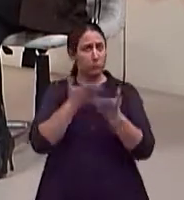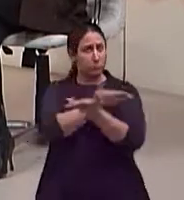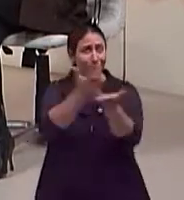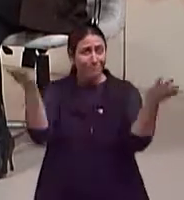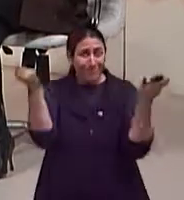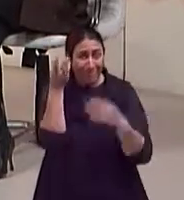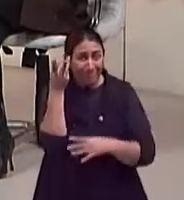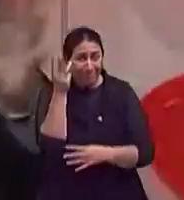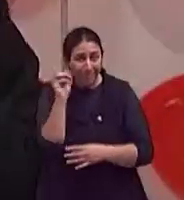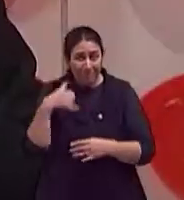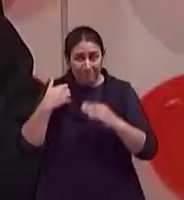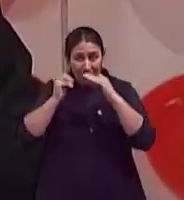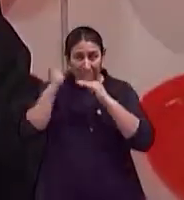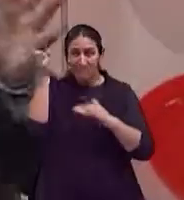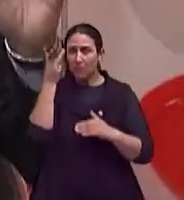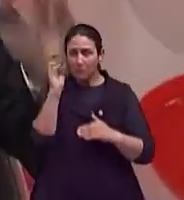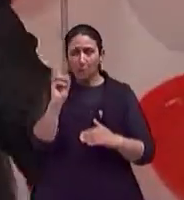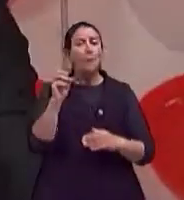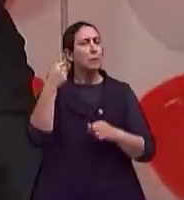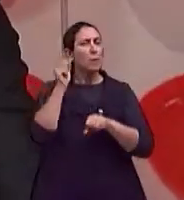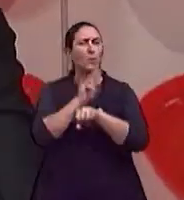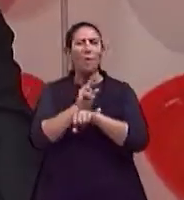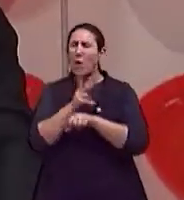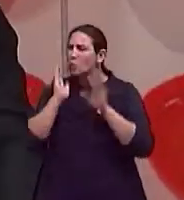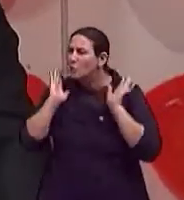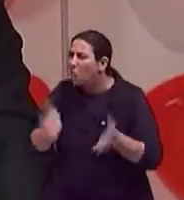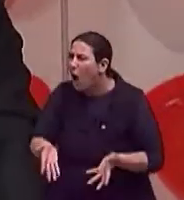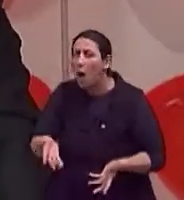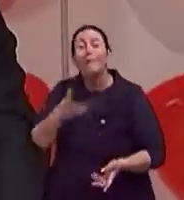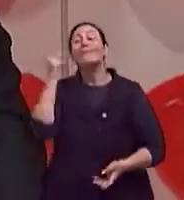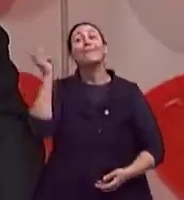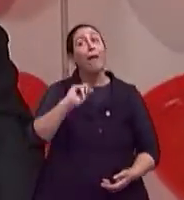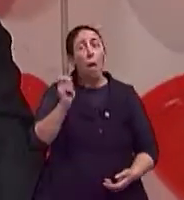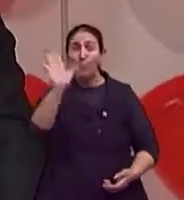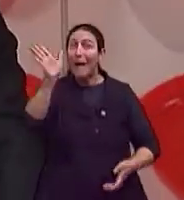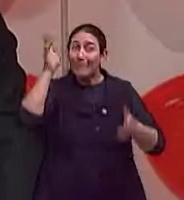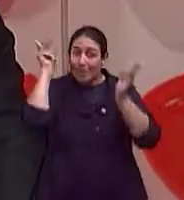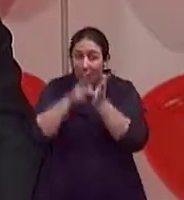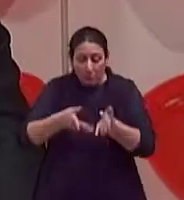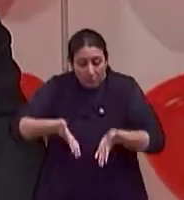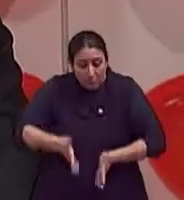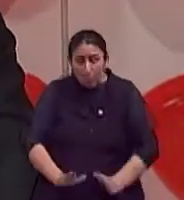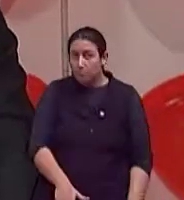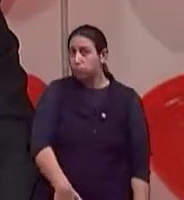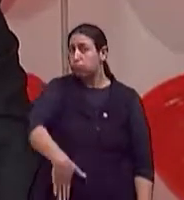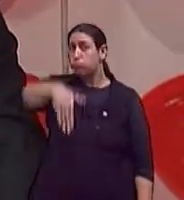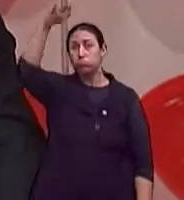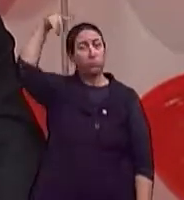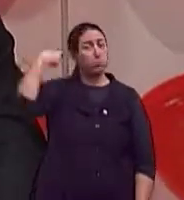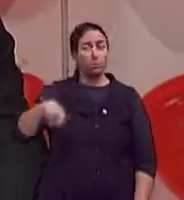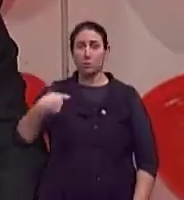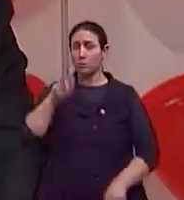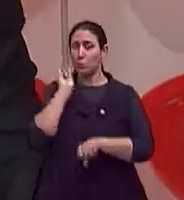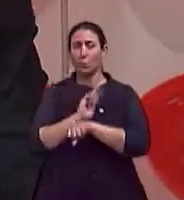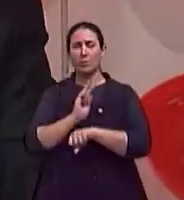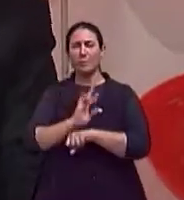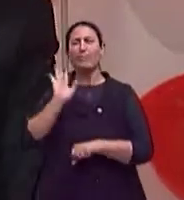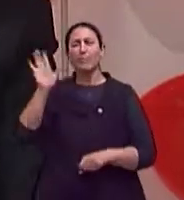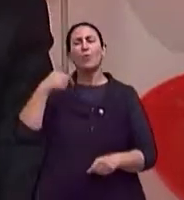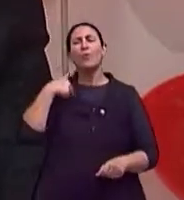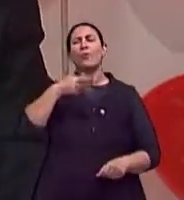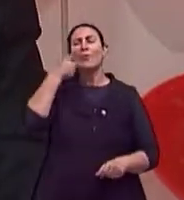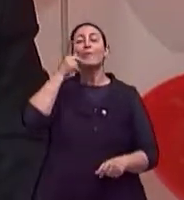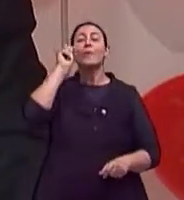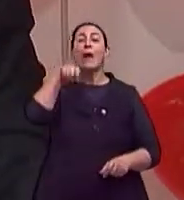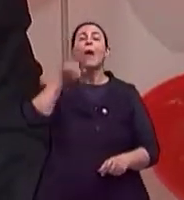que cuidar, doutor? Tem que cuidar desde que nasceu. Eu vou te dar um exemplo, te dar um dado, não é meu, é do Skin Cancer Foundation, a